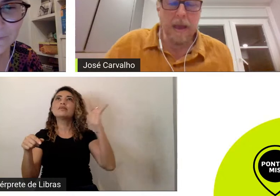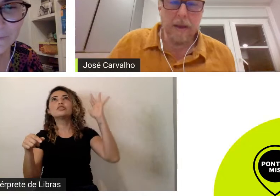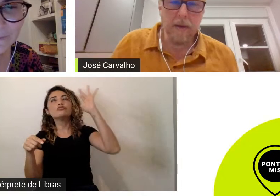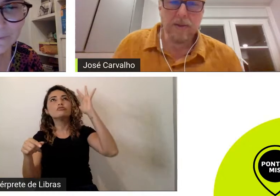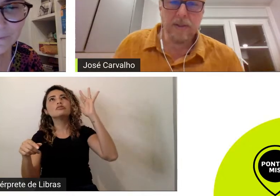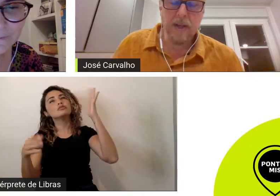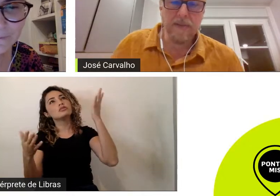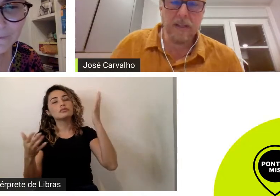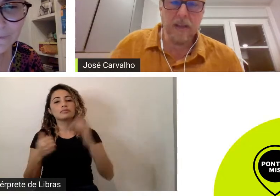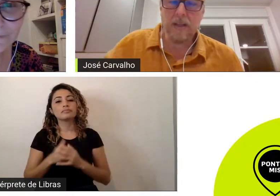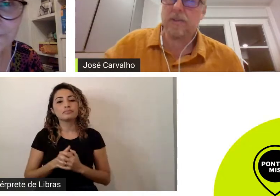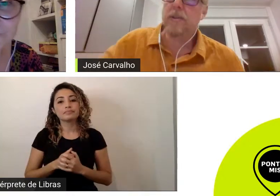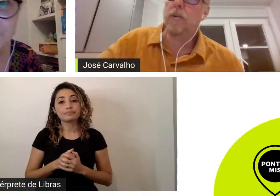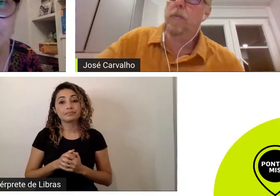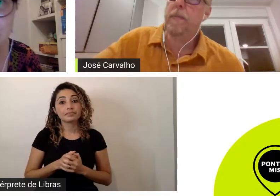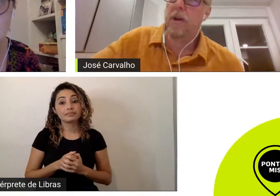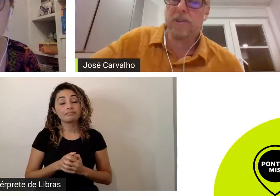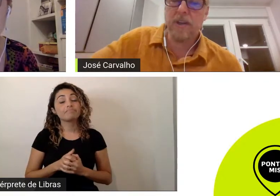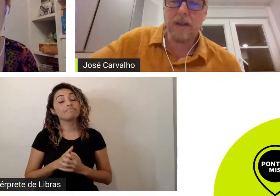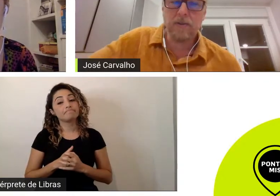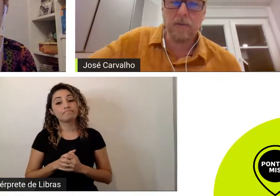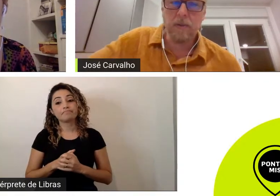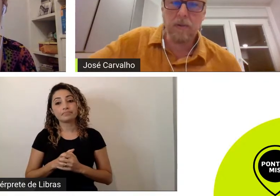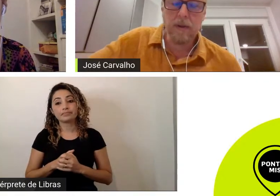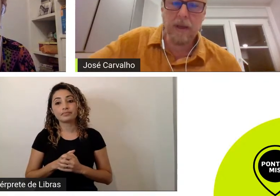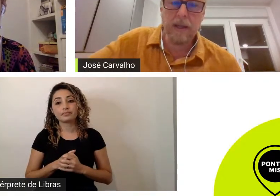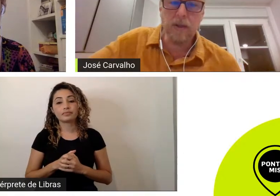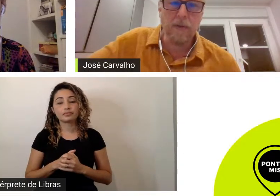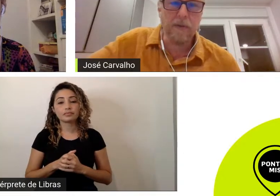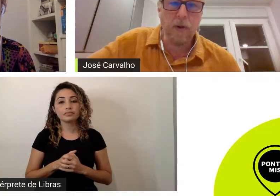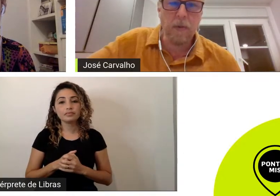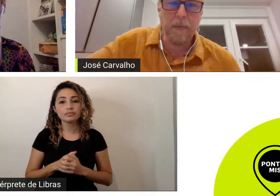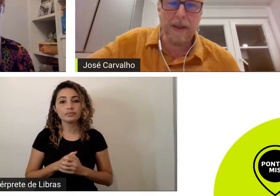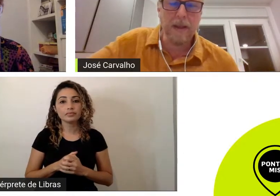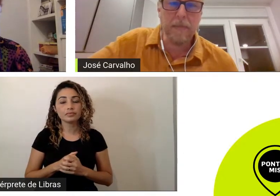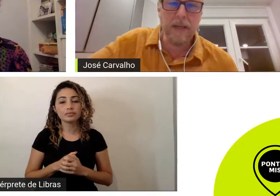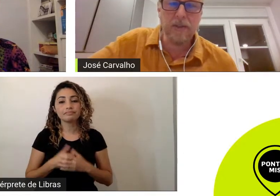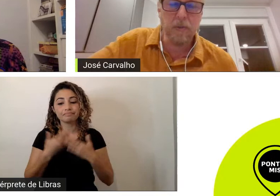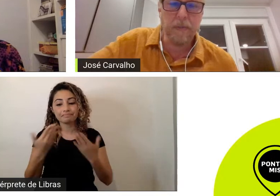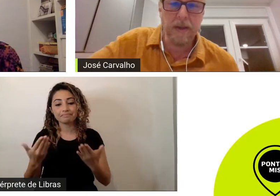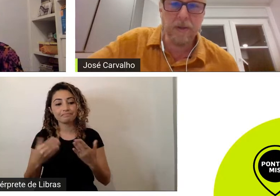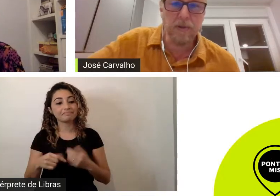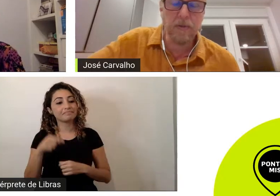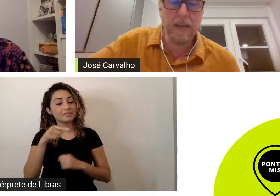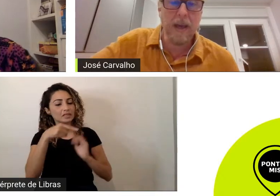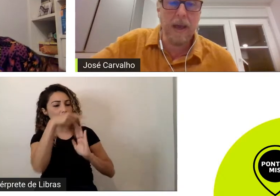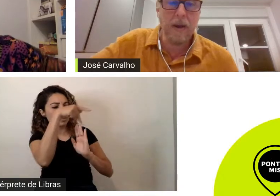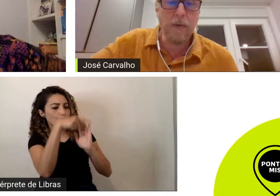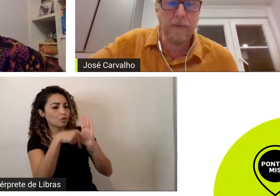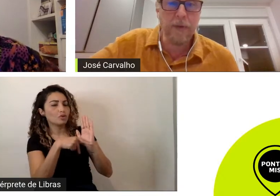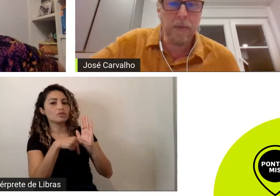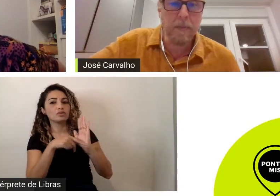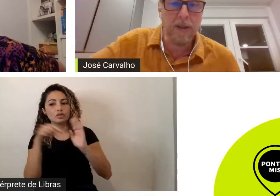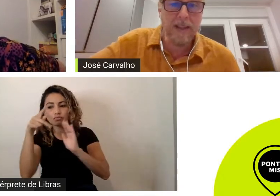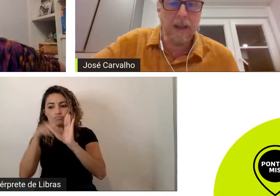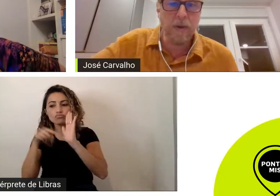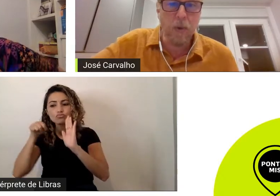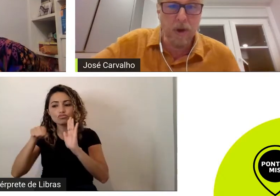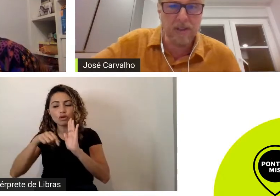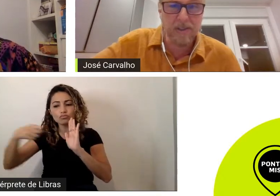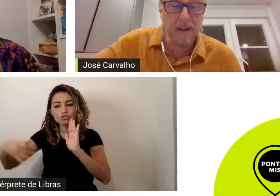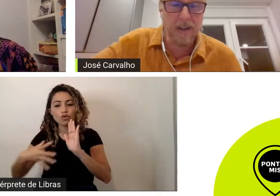é eu acho que na verdade o projeto inovou completamente no período e é um filme